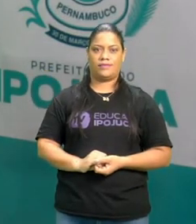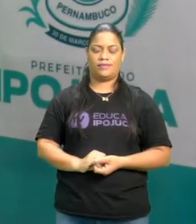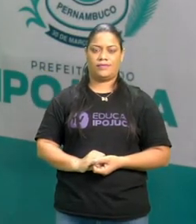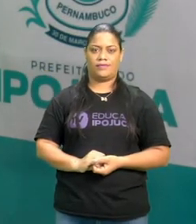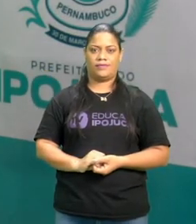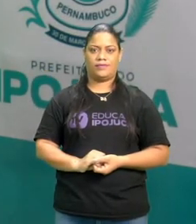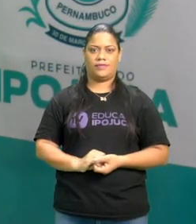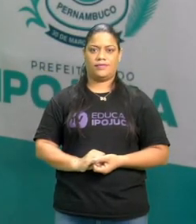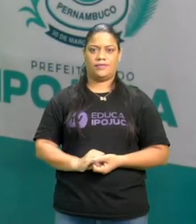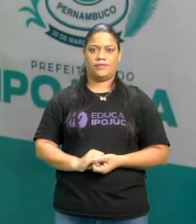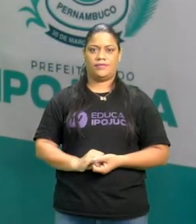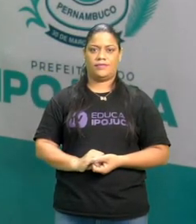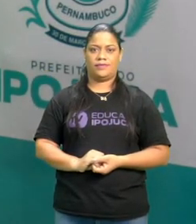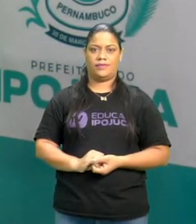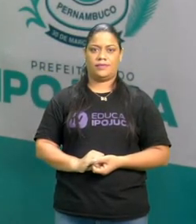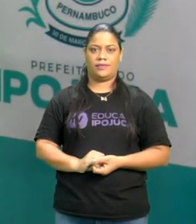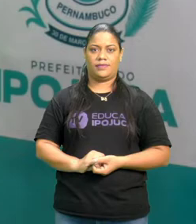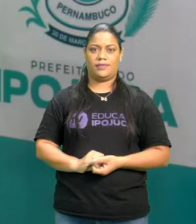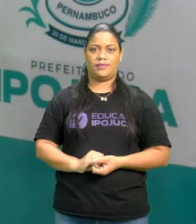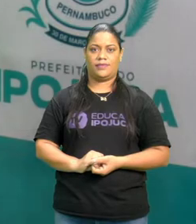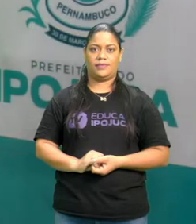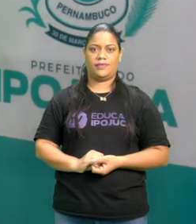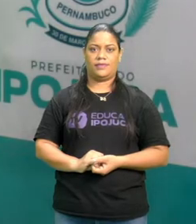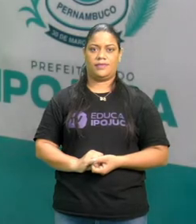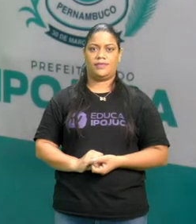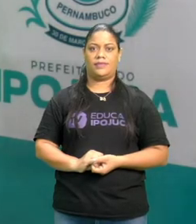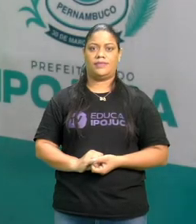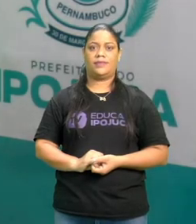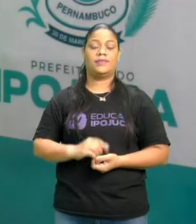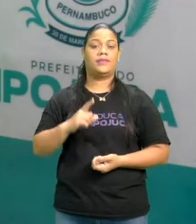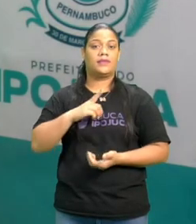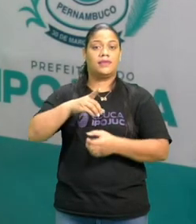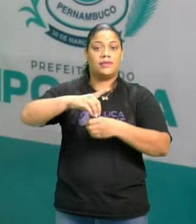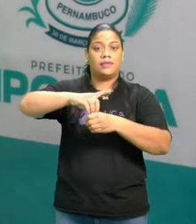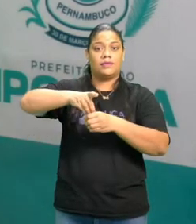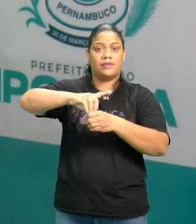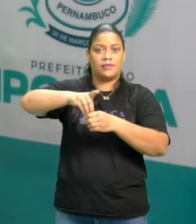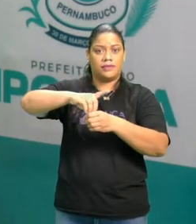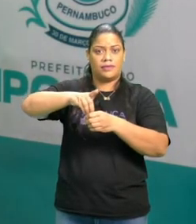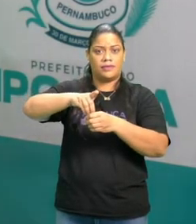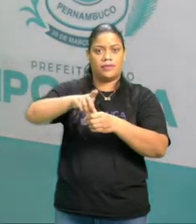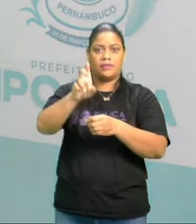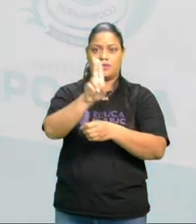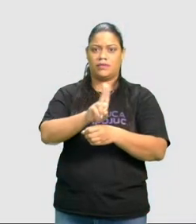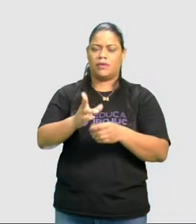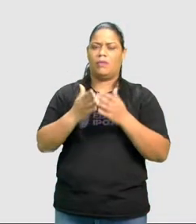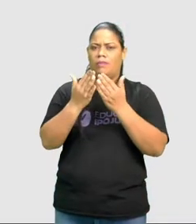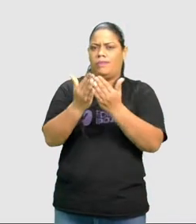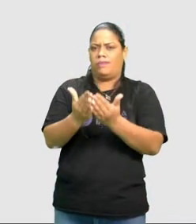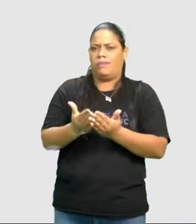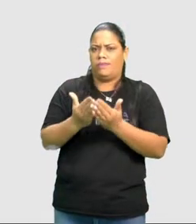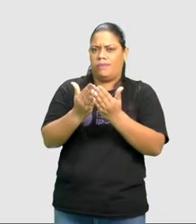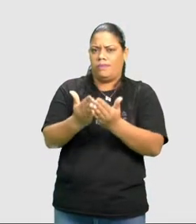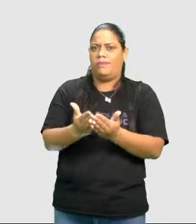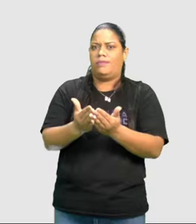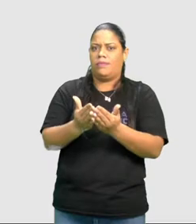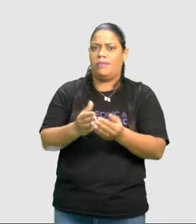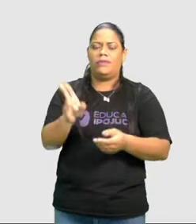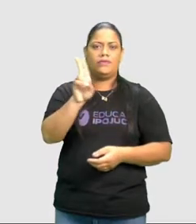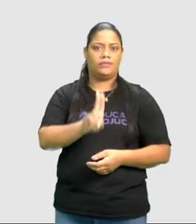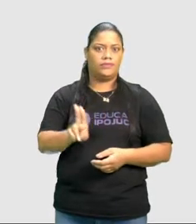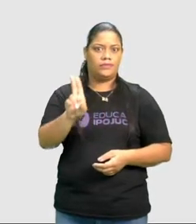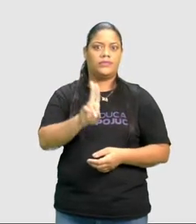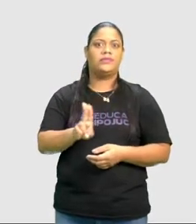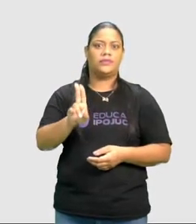onde o sol se põe. Temos a bússola, que é um instrumento de navegação e orientação, muito